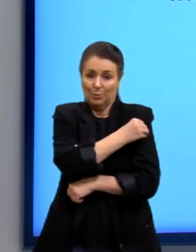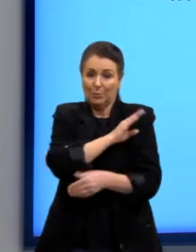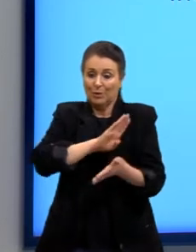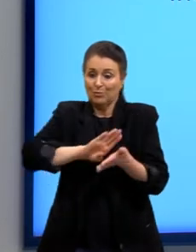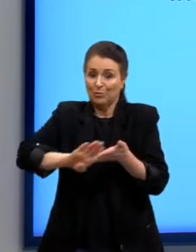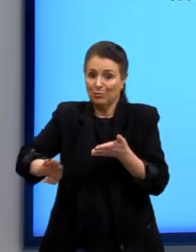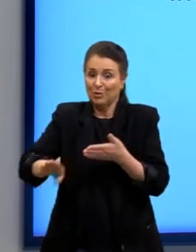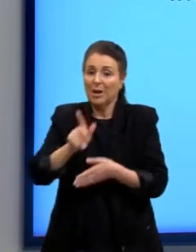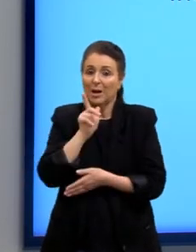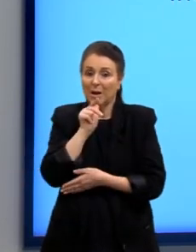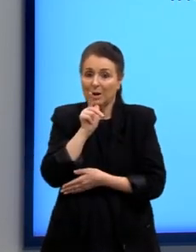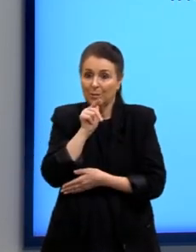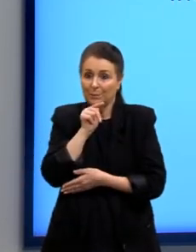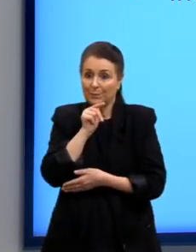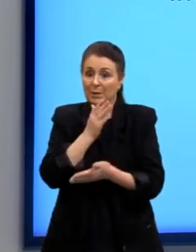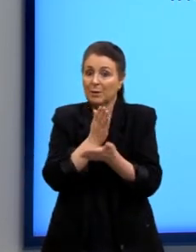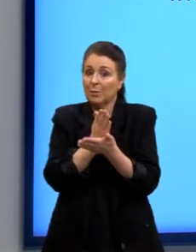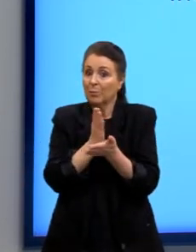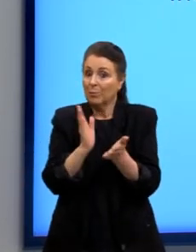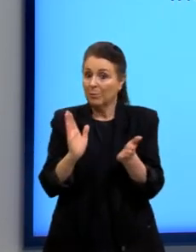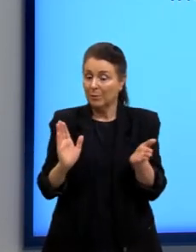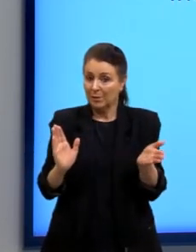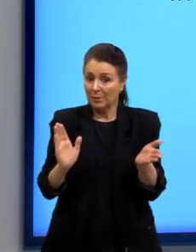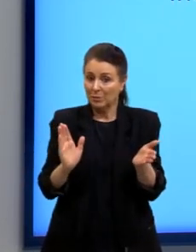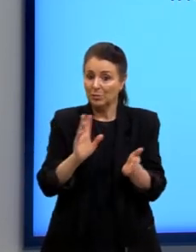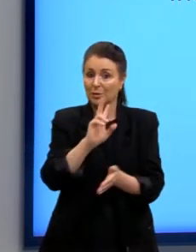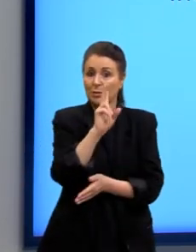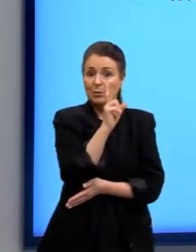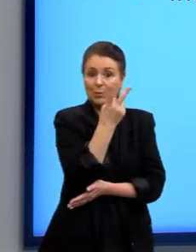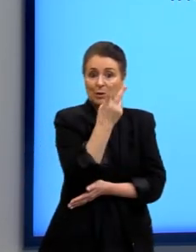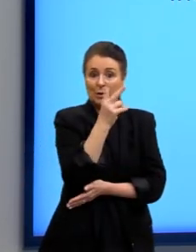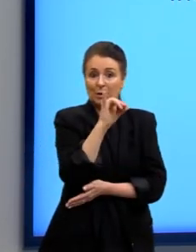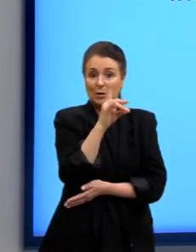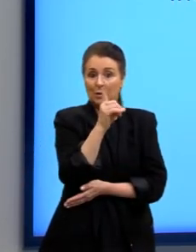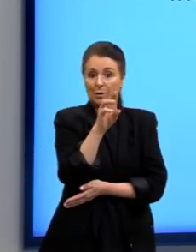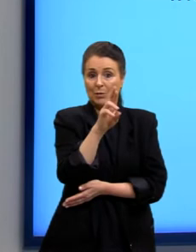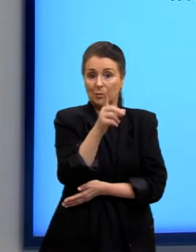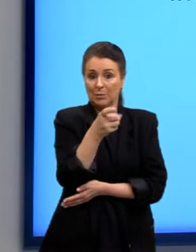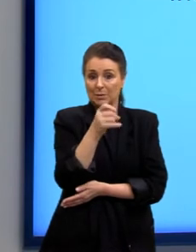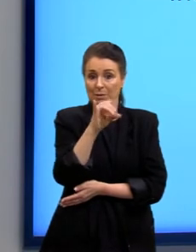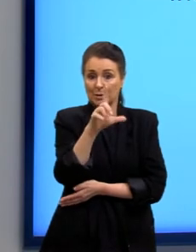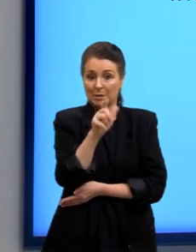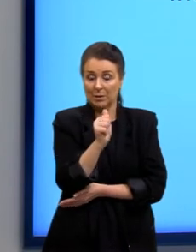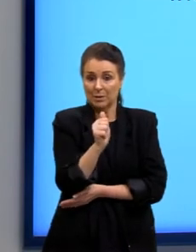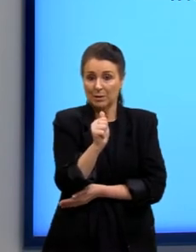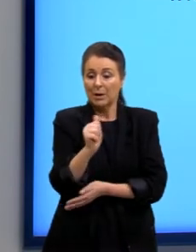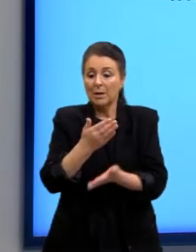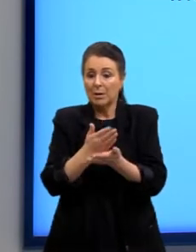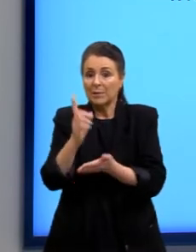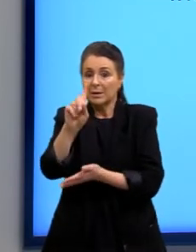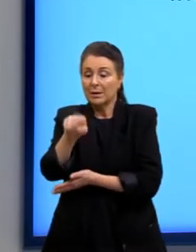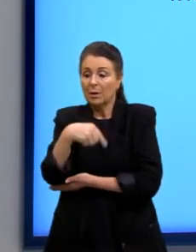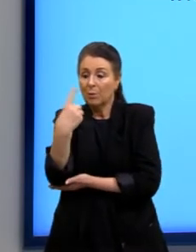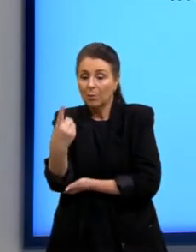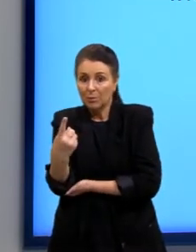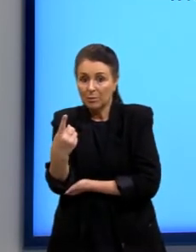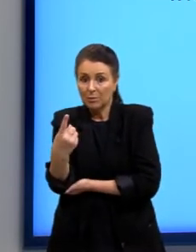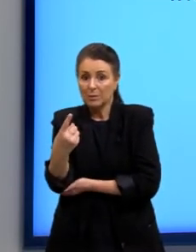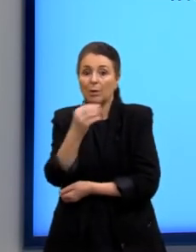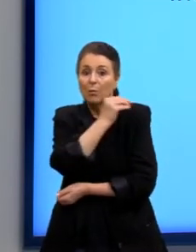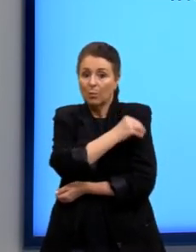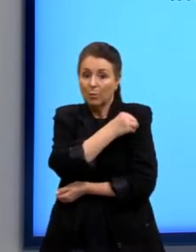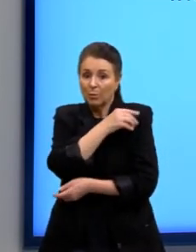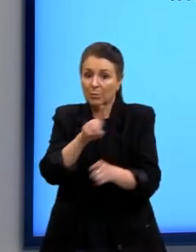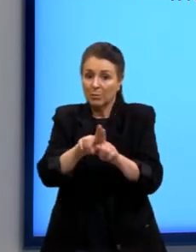Então, vai ter a perda da hidroxila de um álcool e a perda do hidrogênio da outra hidroxila do outro álcool,